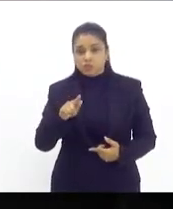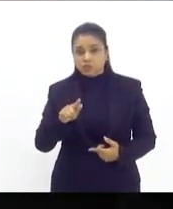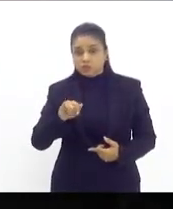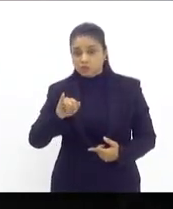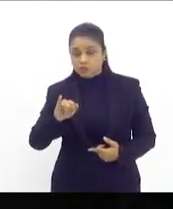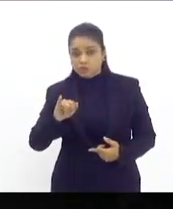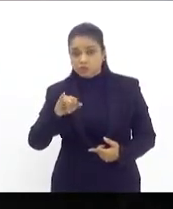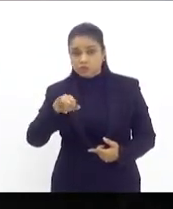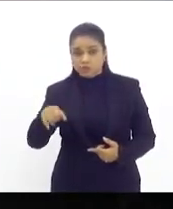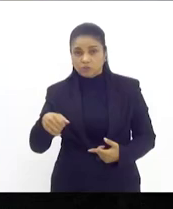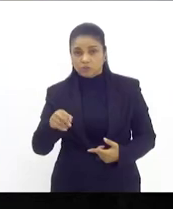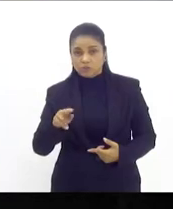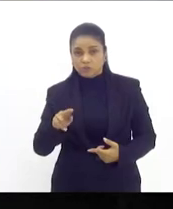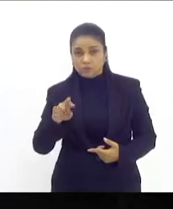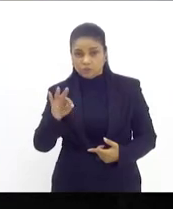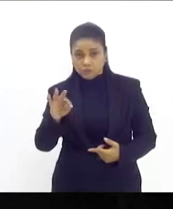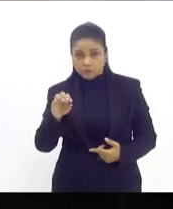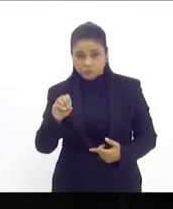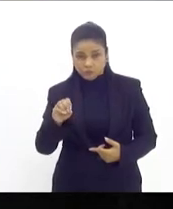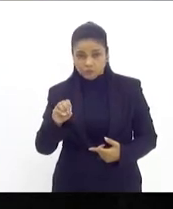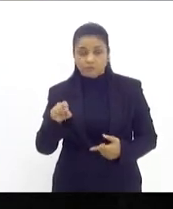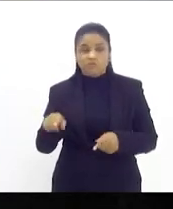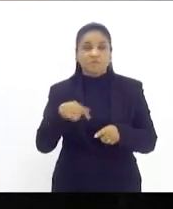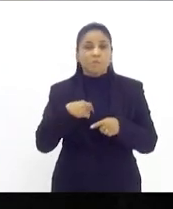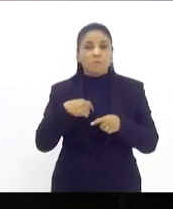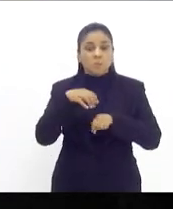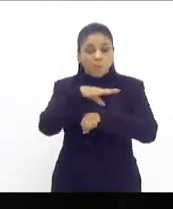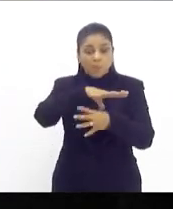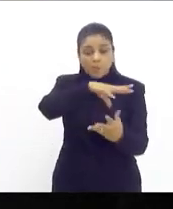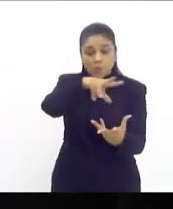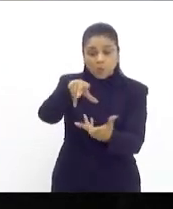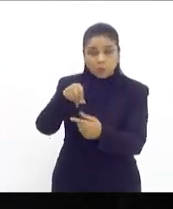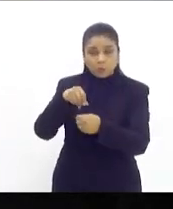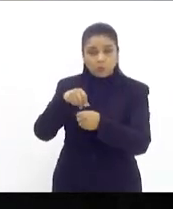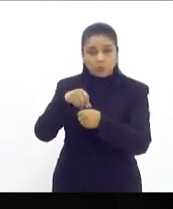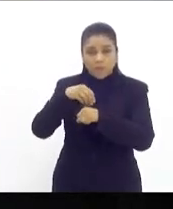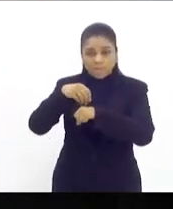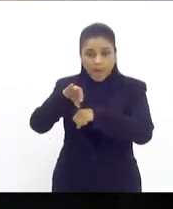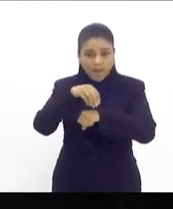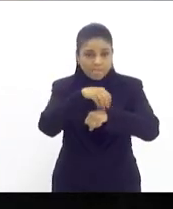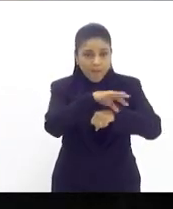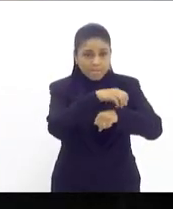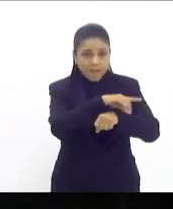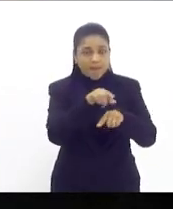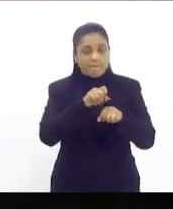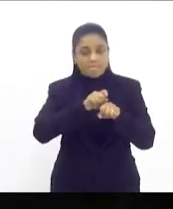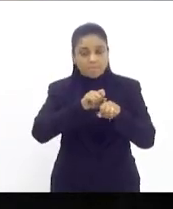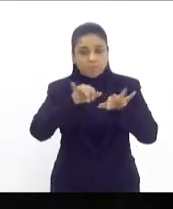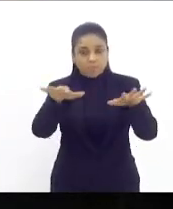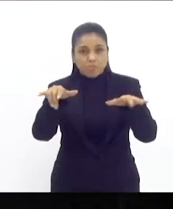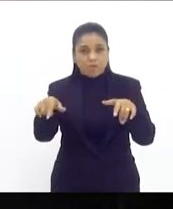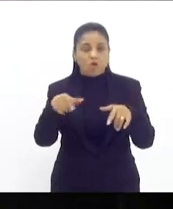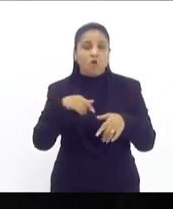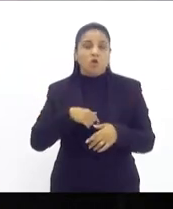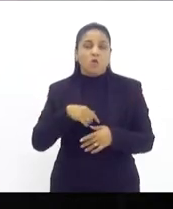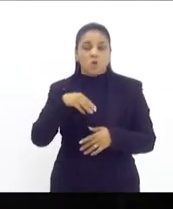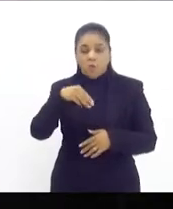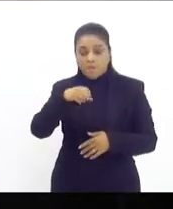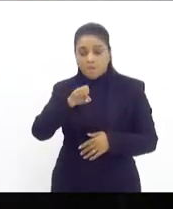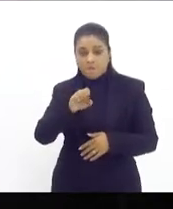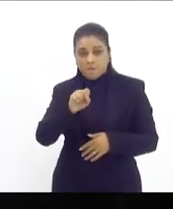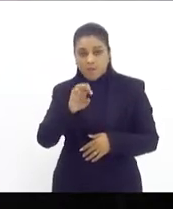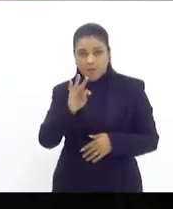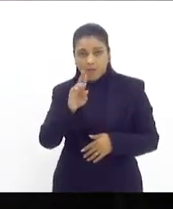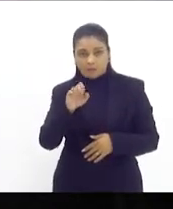lugar, presidente, é que poucos sabem aqui, mas o mestre Robson Grace foi gestor da